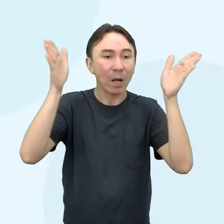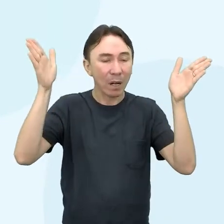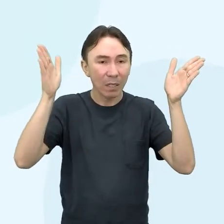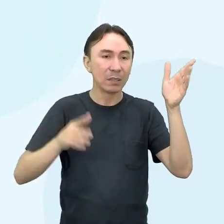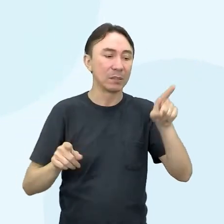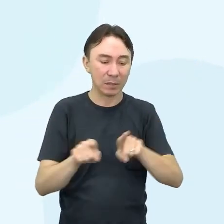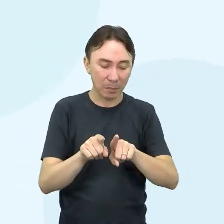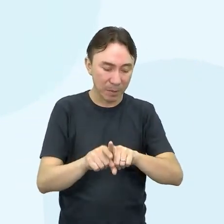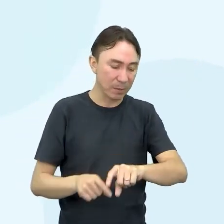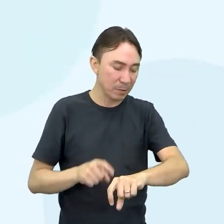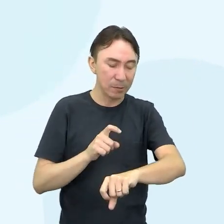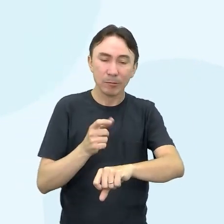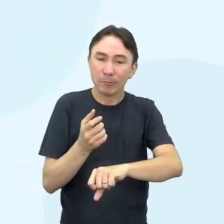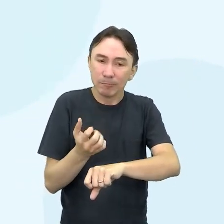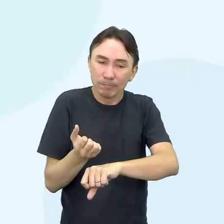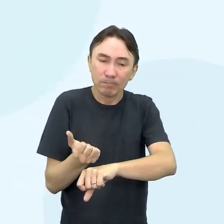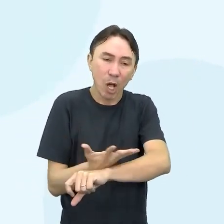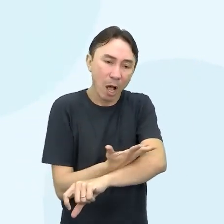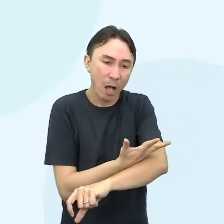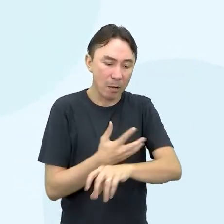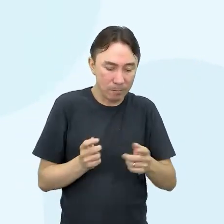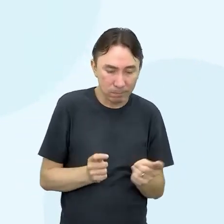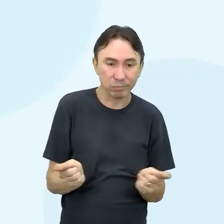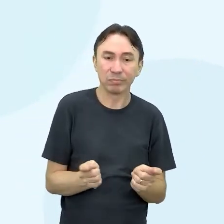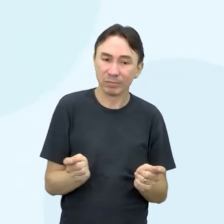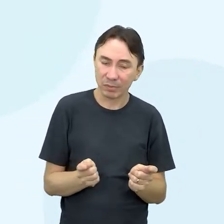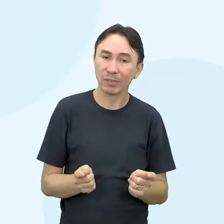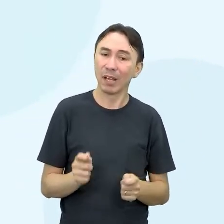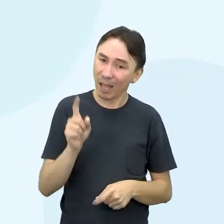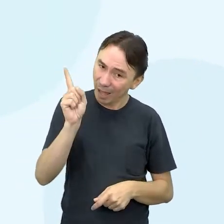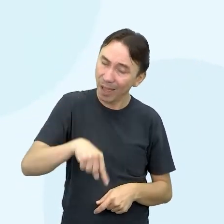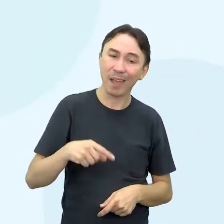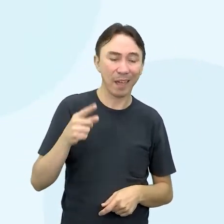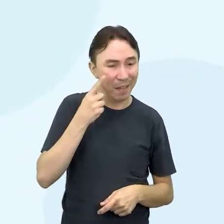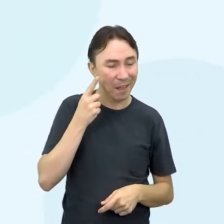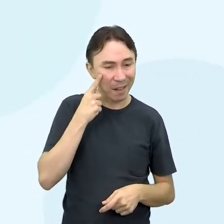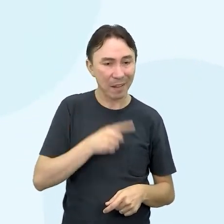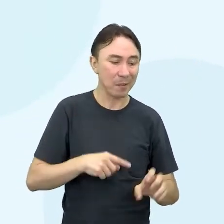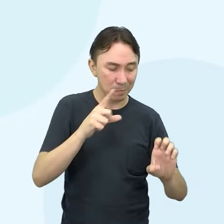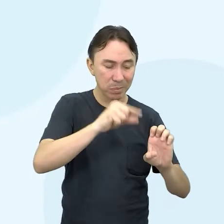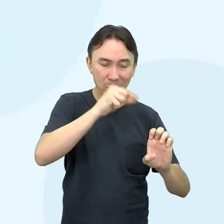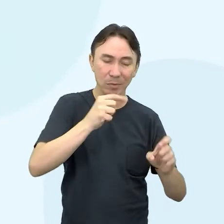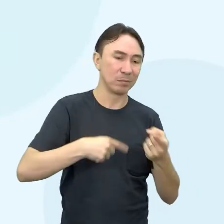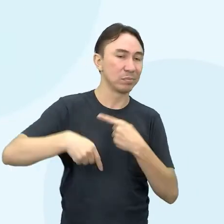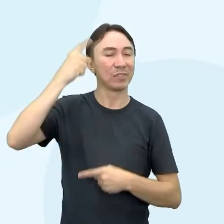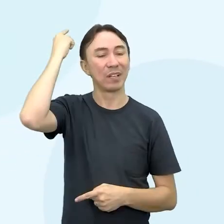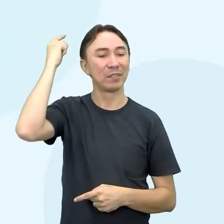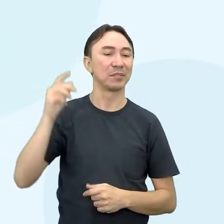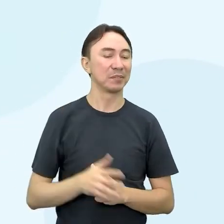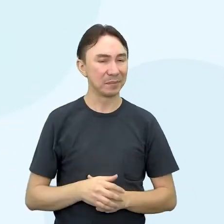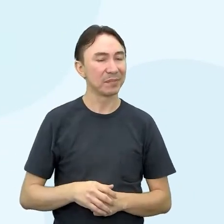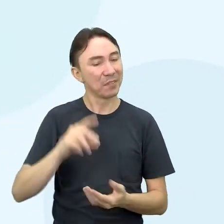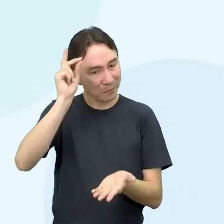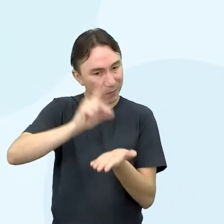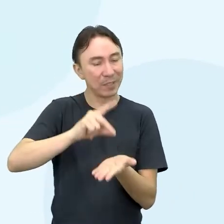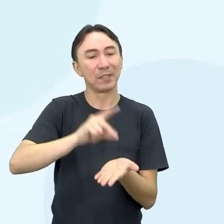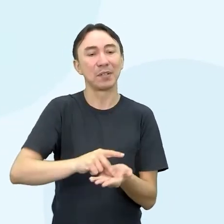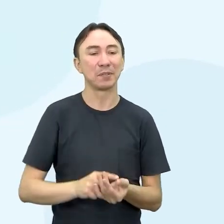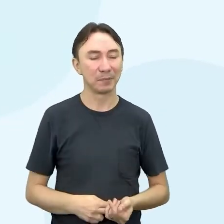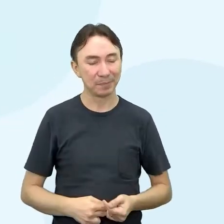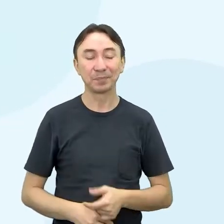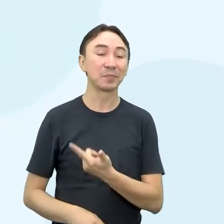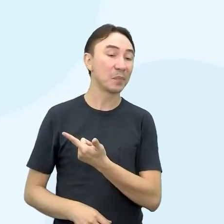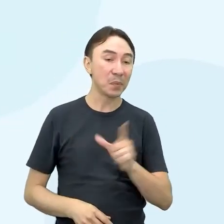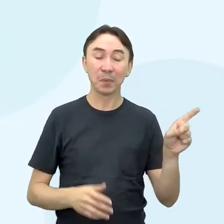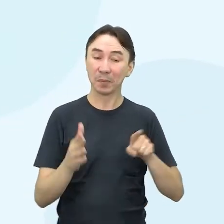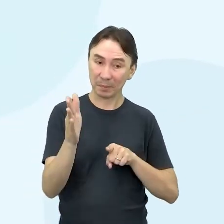característica do empreendedor de sucesso. Então, vamos colocar aí verdadeiro, né? Muito bom. Vamos para a próxima pergunta? Olha